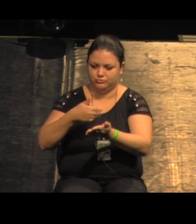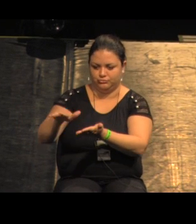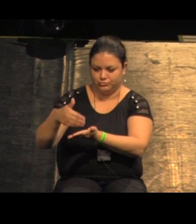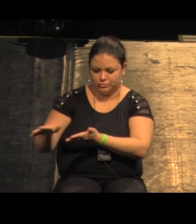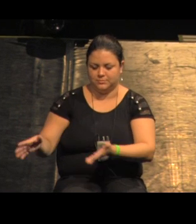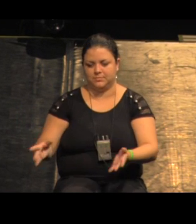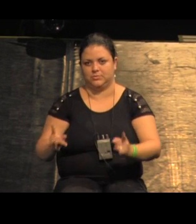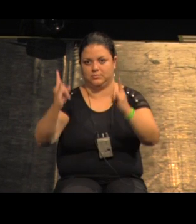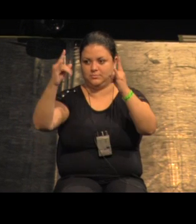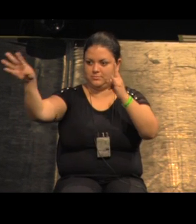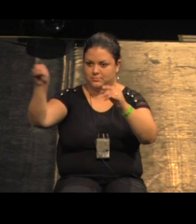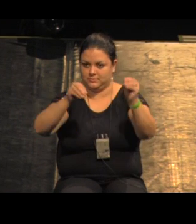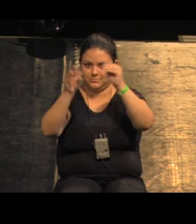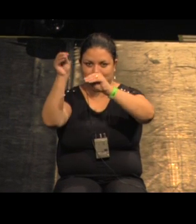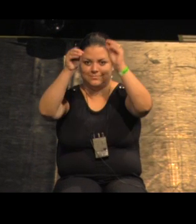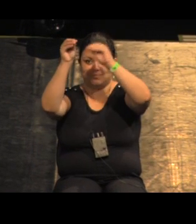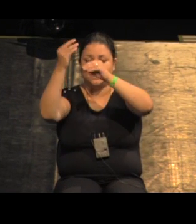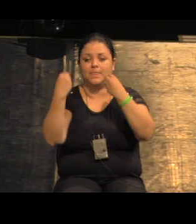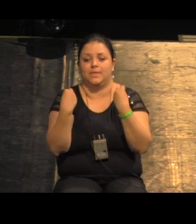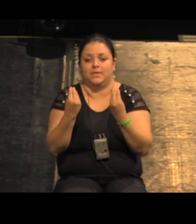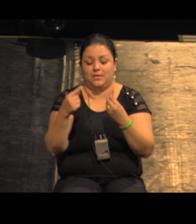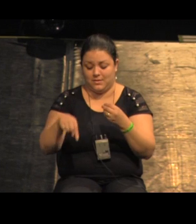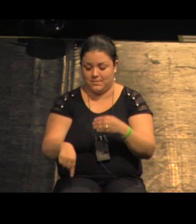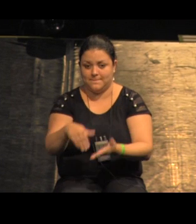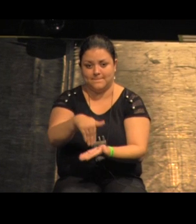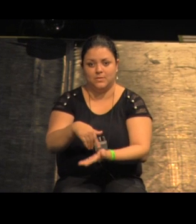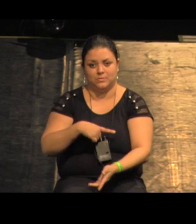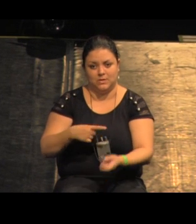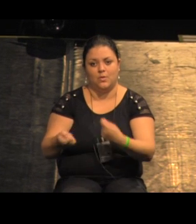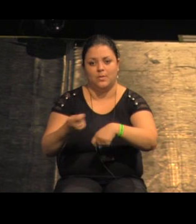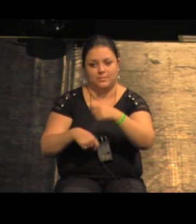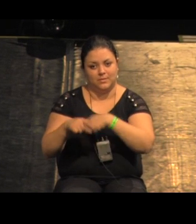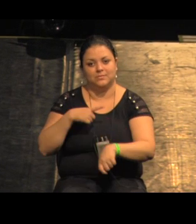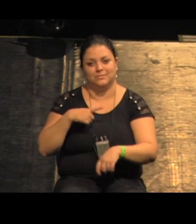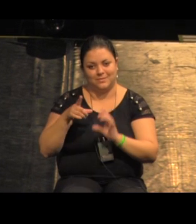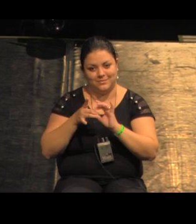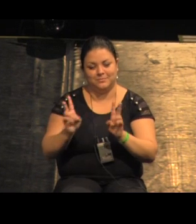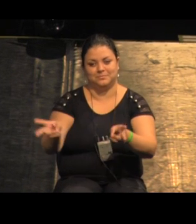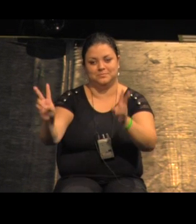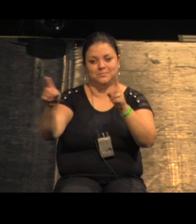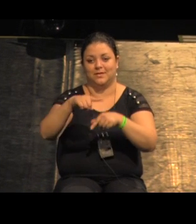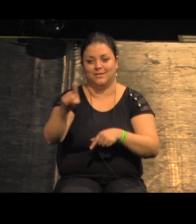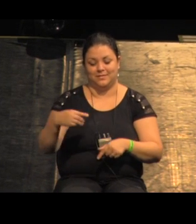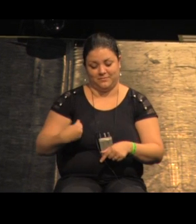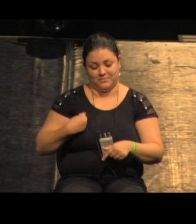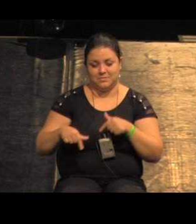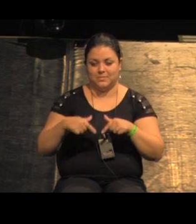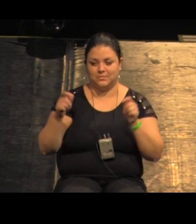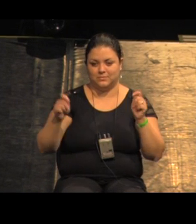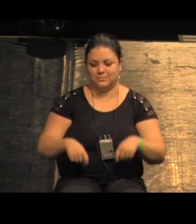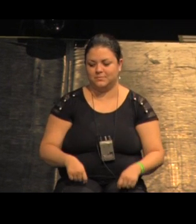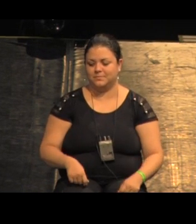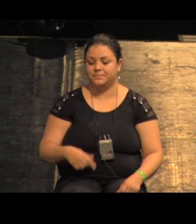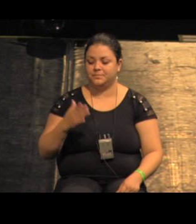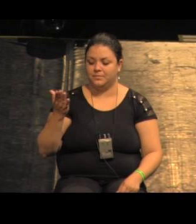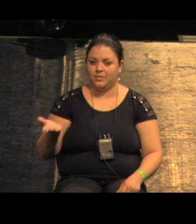criar uma condição de sombra devolver o comércio e criar novas áreas de comércio para a praça interna então a presença